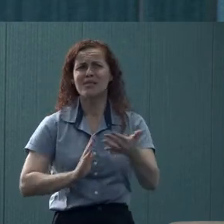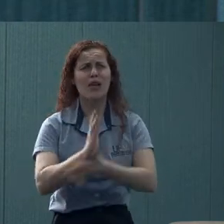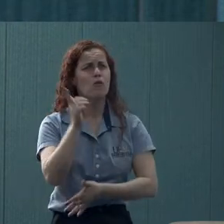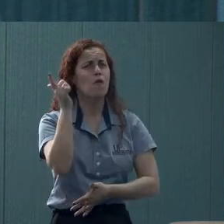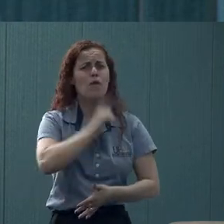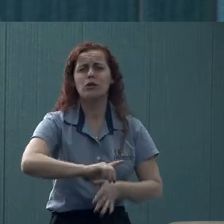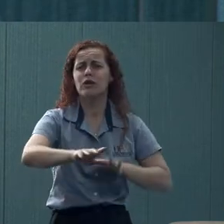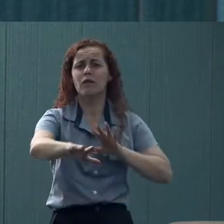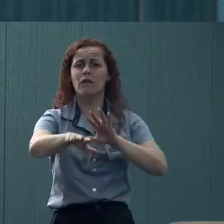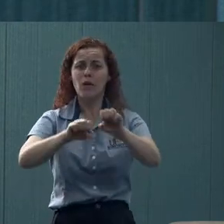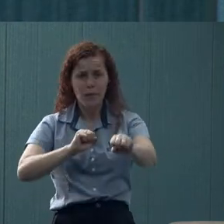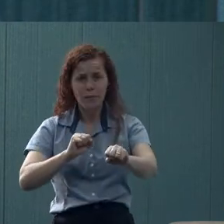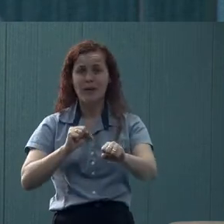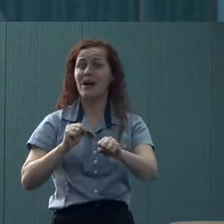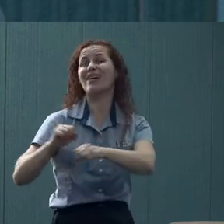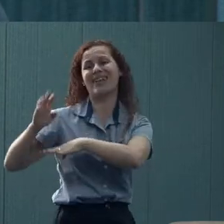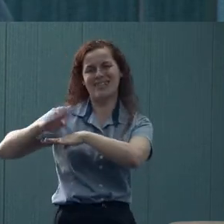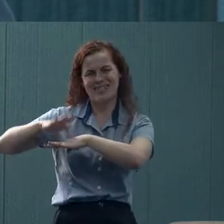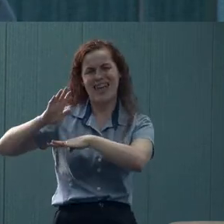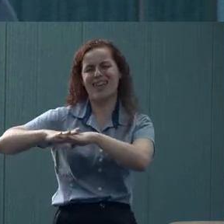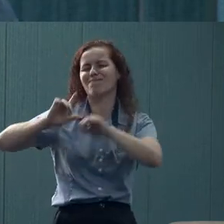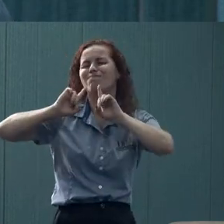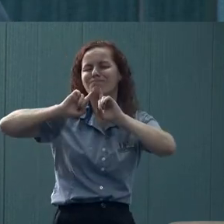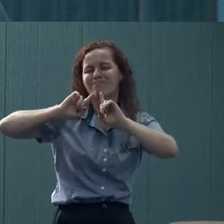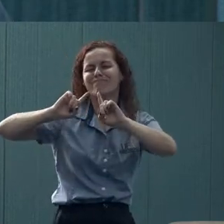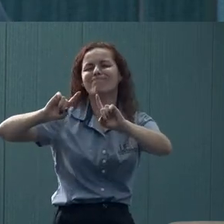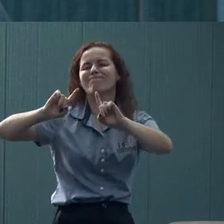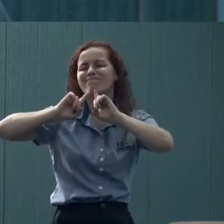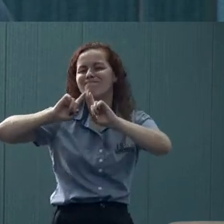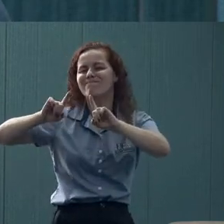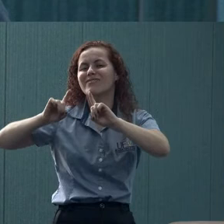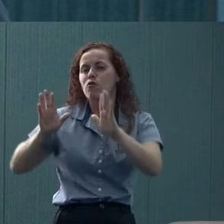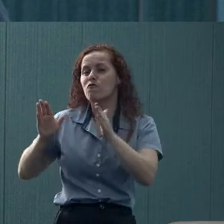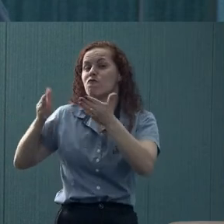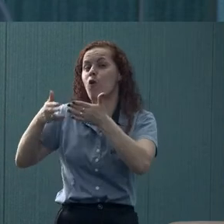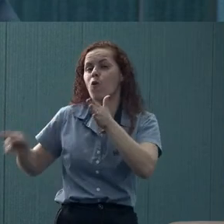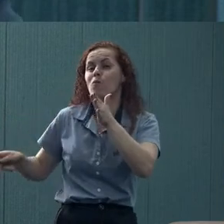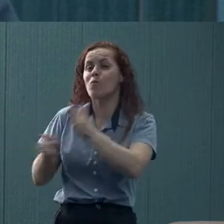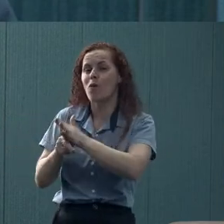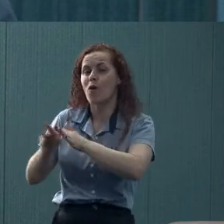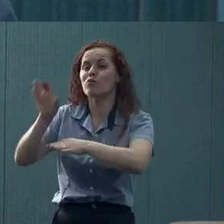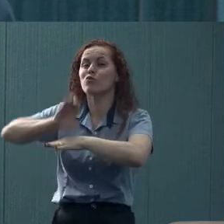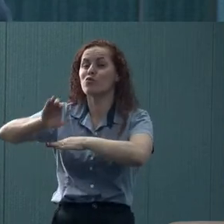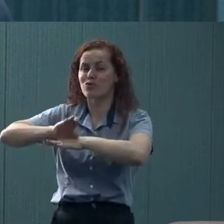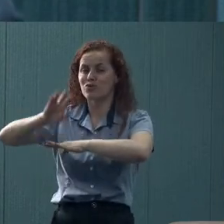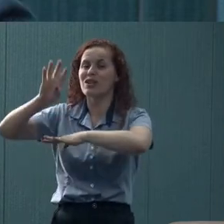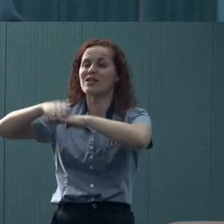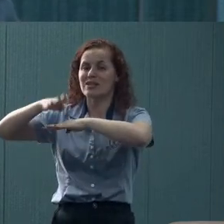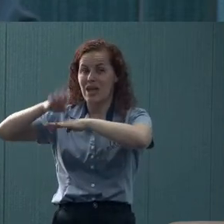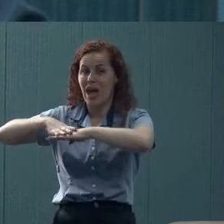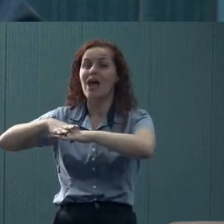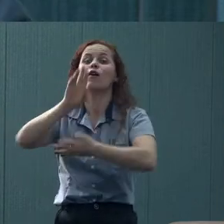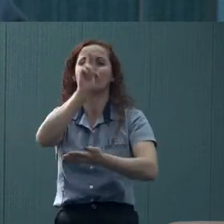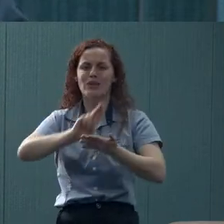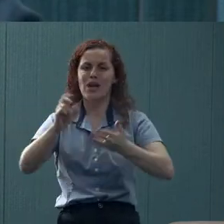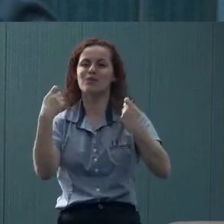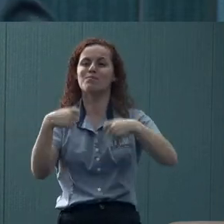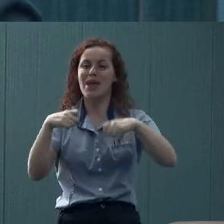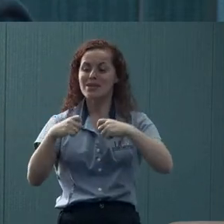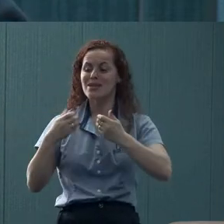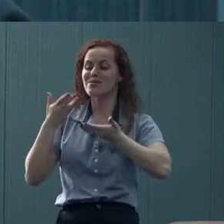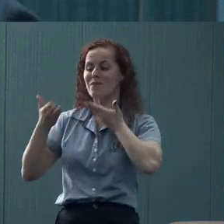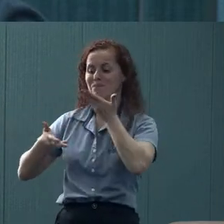O estudante da exatas chega muito com essa queixa. Então, tem uma peculiaridade aí da exatas, que eu acho que a universidade precisa dar uma